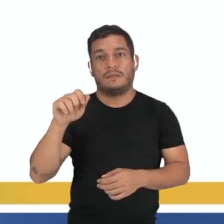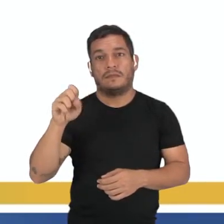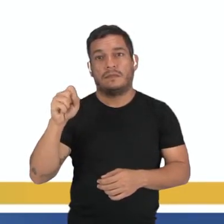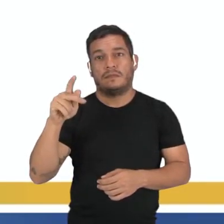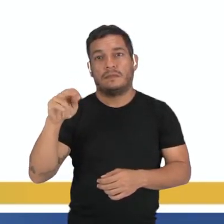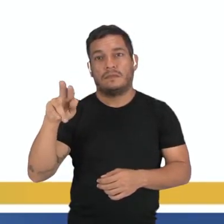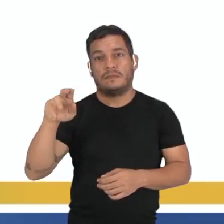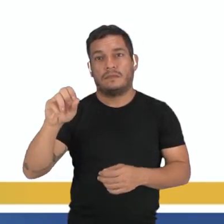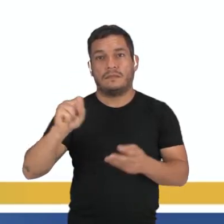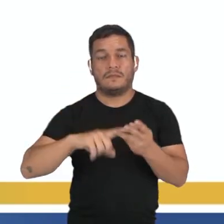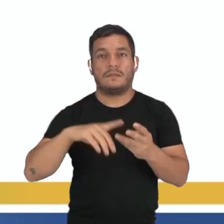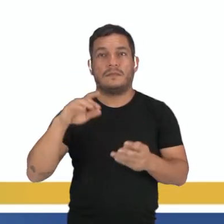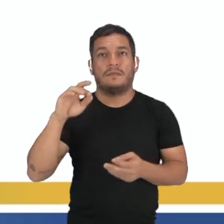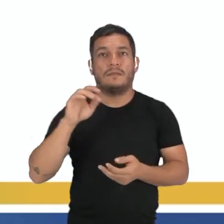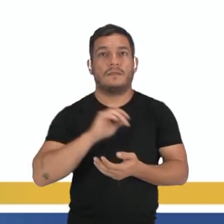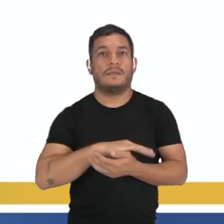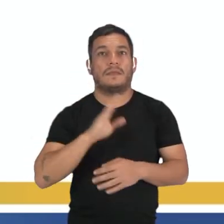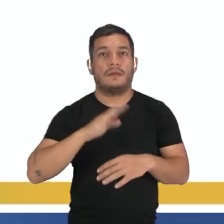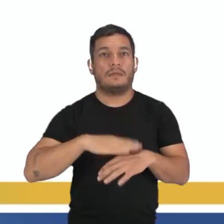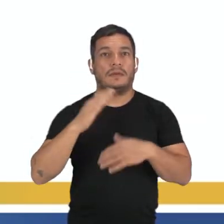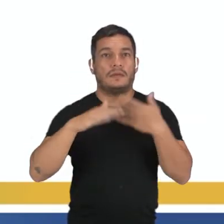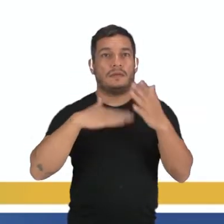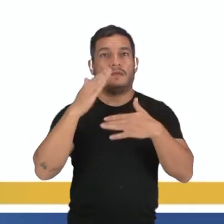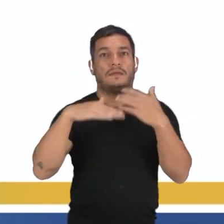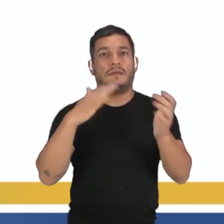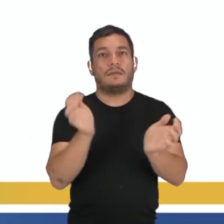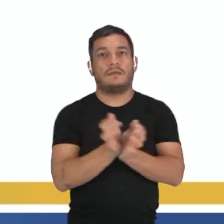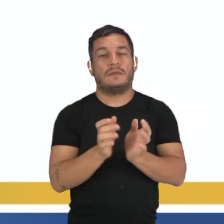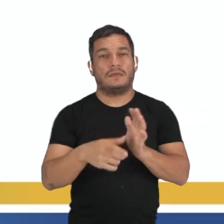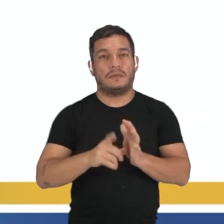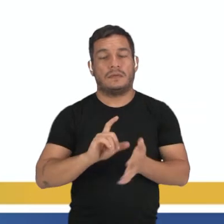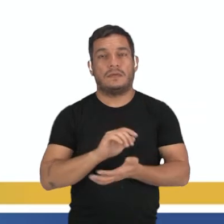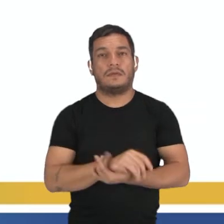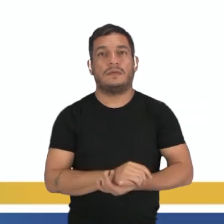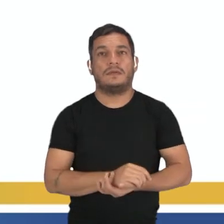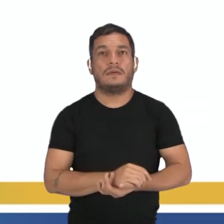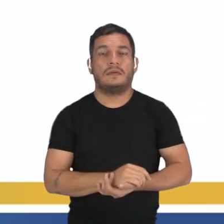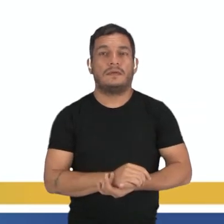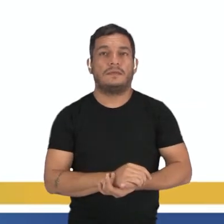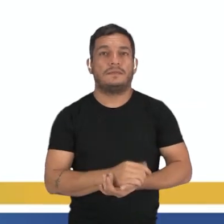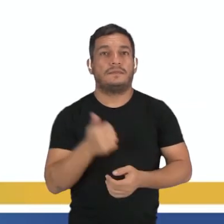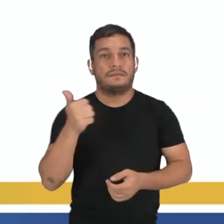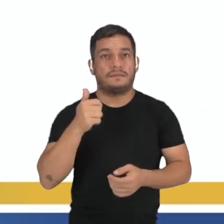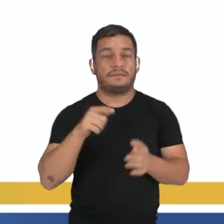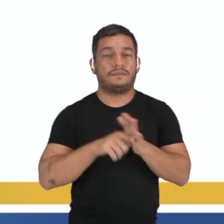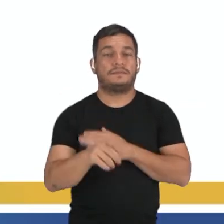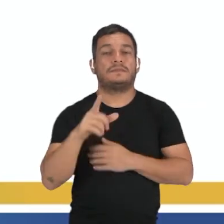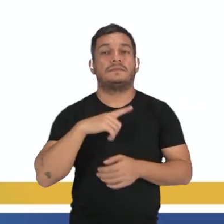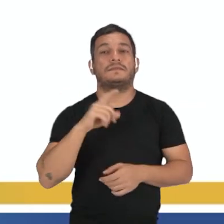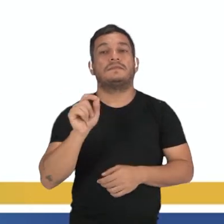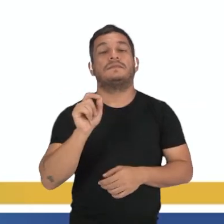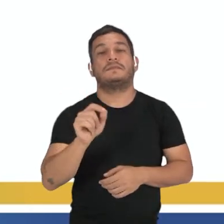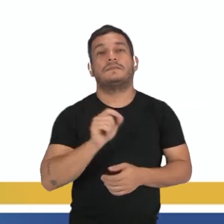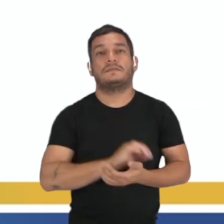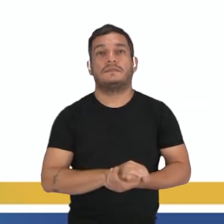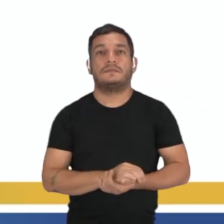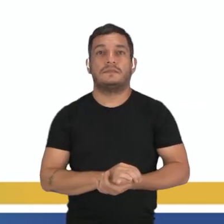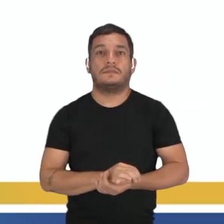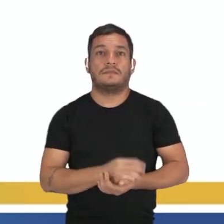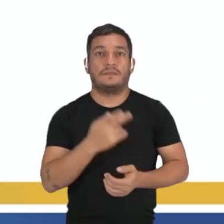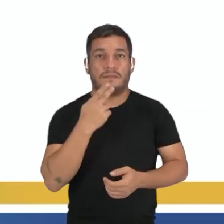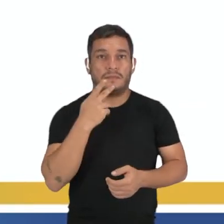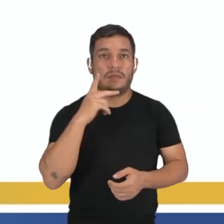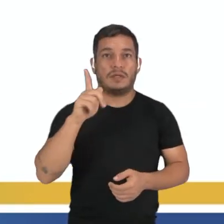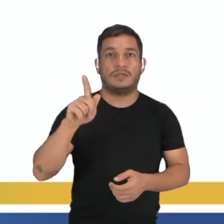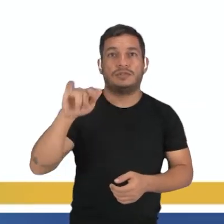gimnospermas, né, que são as pontas mais evoluídas em relação aos grupos anteriores. Na primeira questão, a gente tem aí o seguinte, dizemos